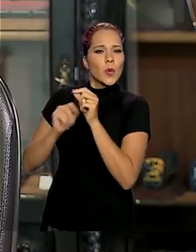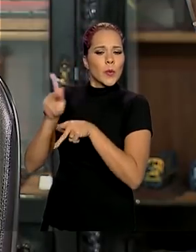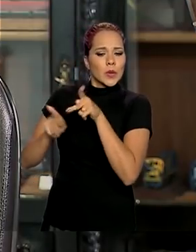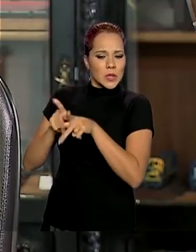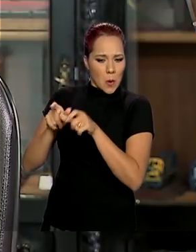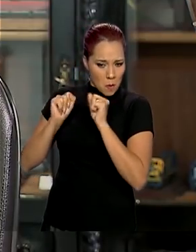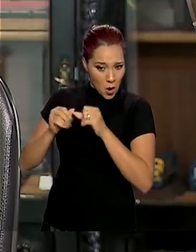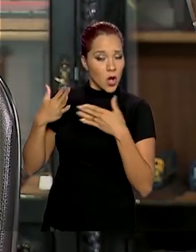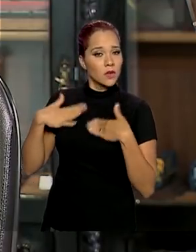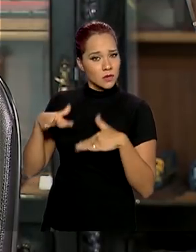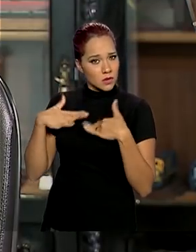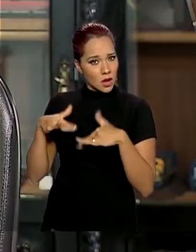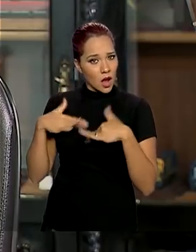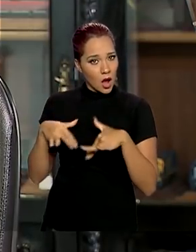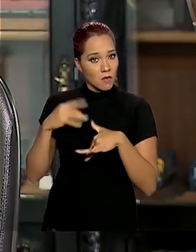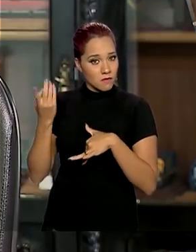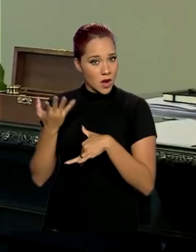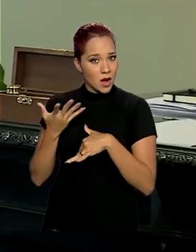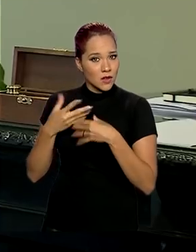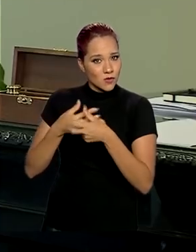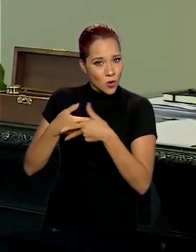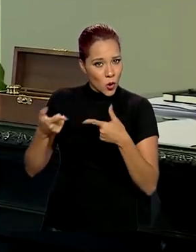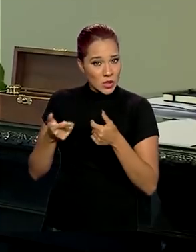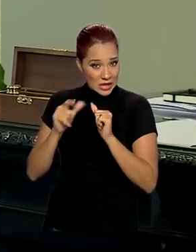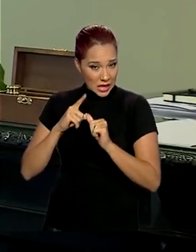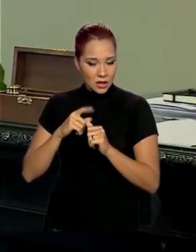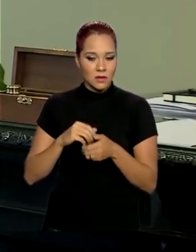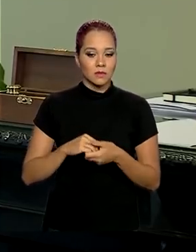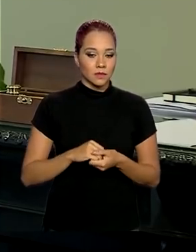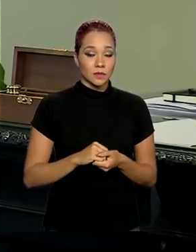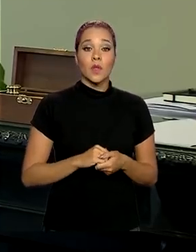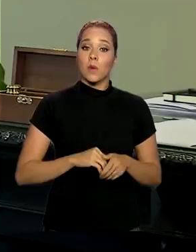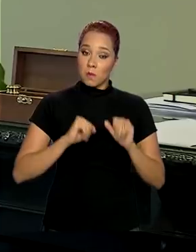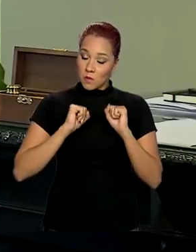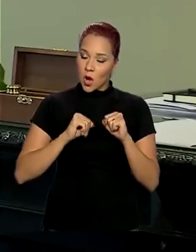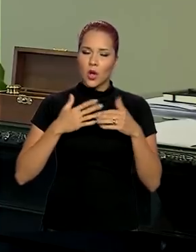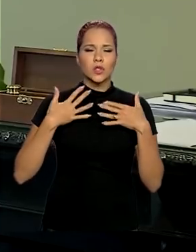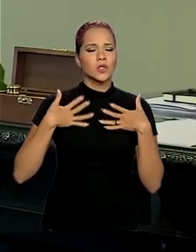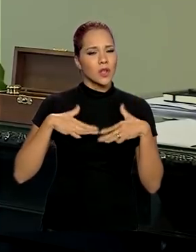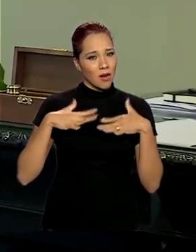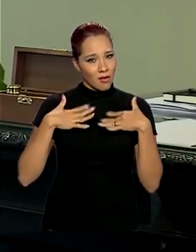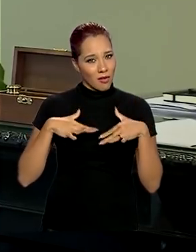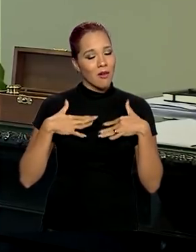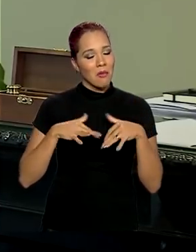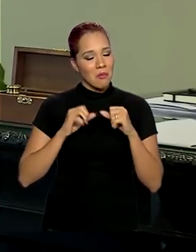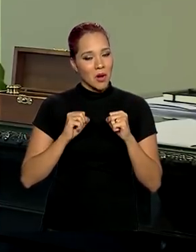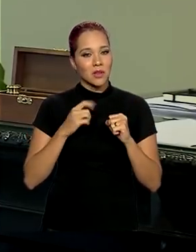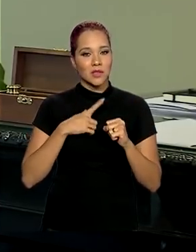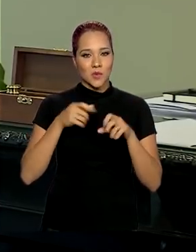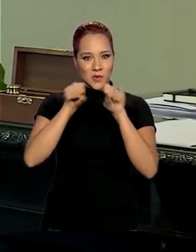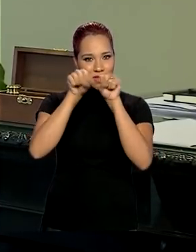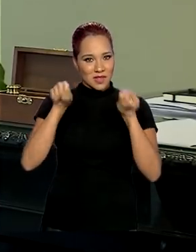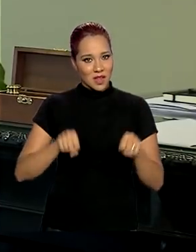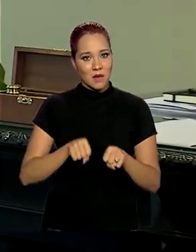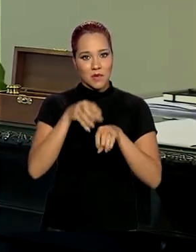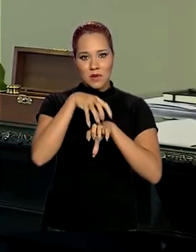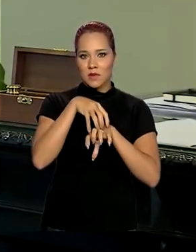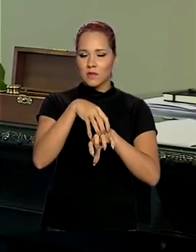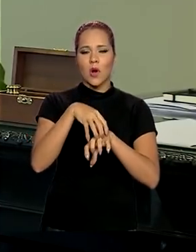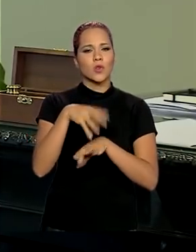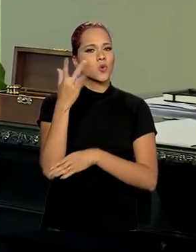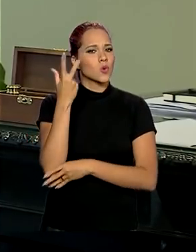Pode ficar tranquila quanto ao abastecimento? Pode ficar tranquila quanto ao abastecimento. O nosso sistema de transportes está